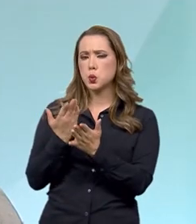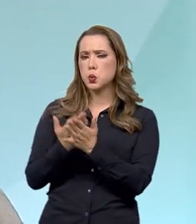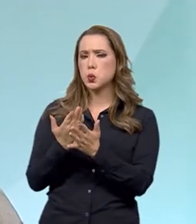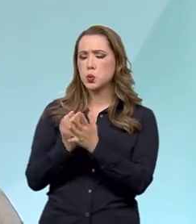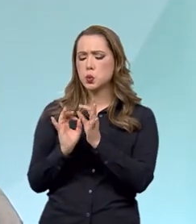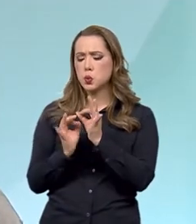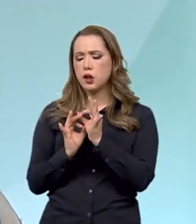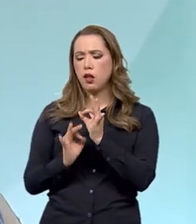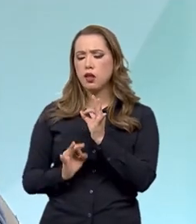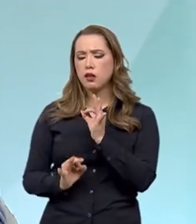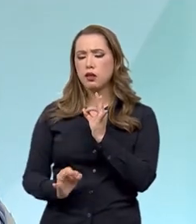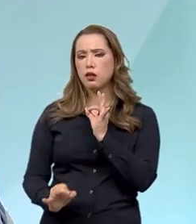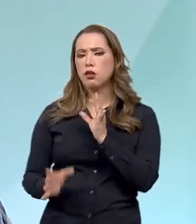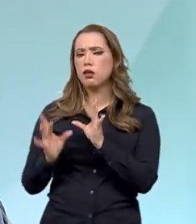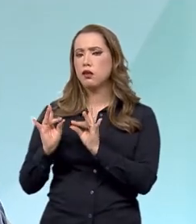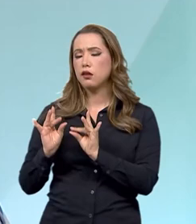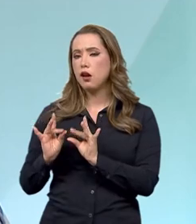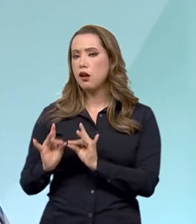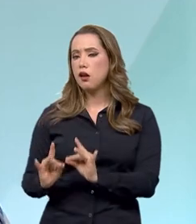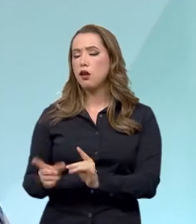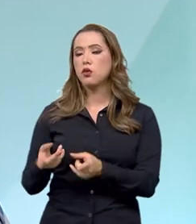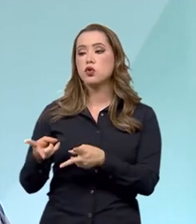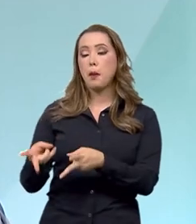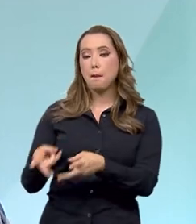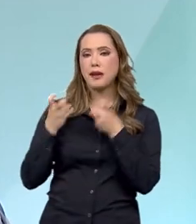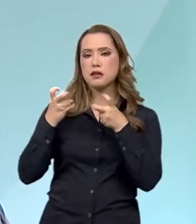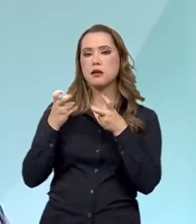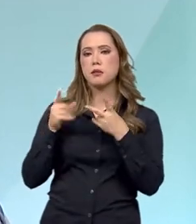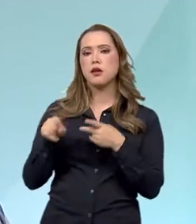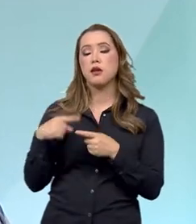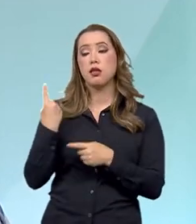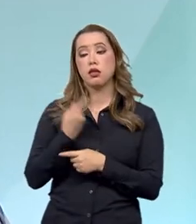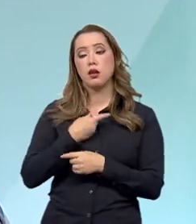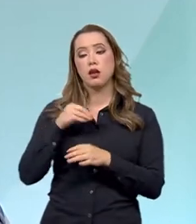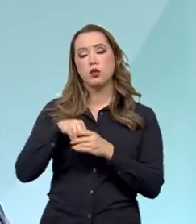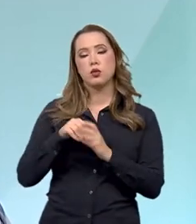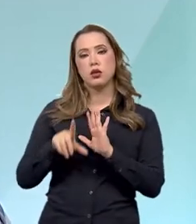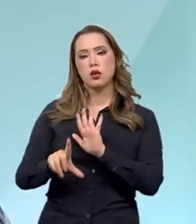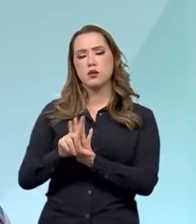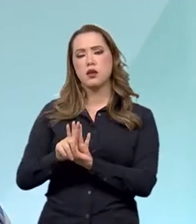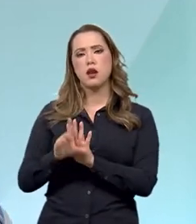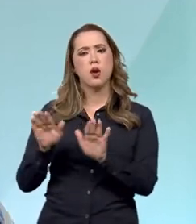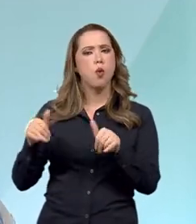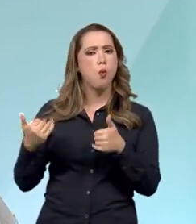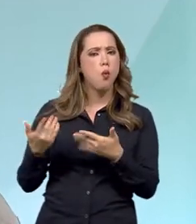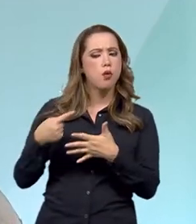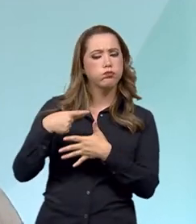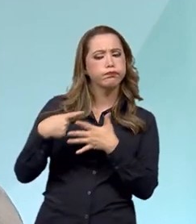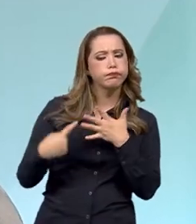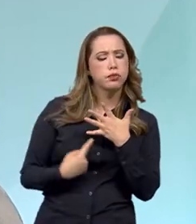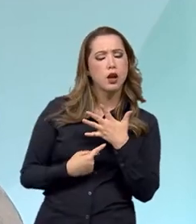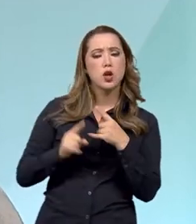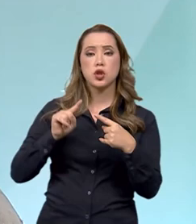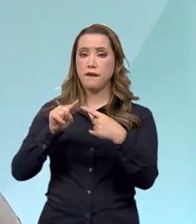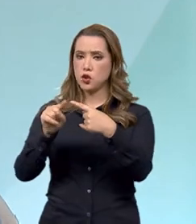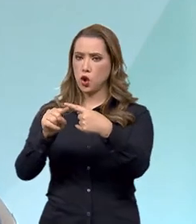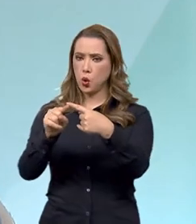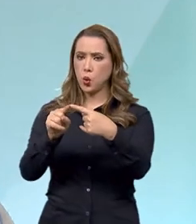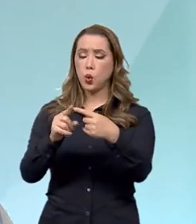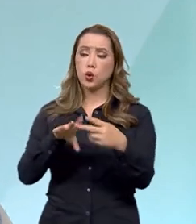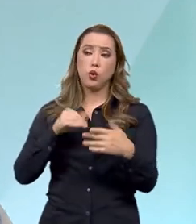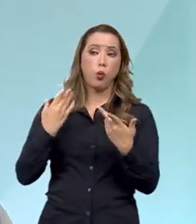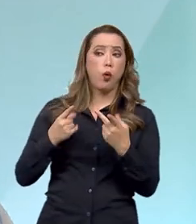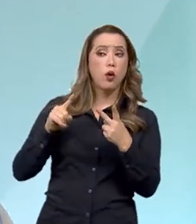completo, onde a gente procurava diagnosticar na nossa legislação qual eram os pontos de convergência e as